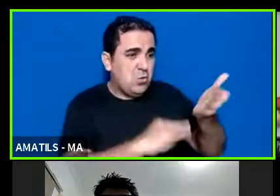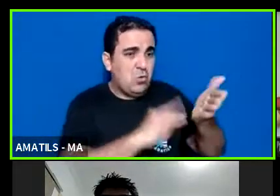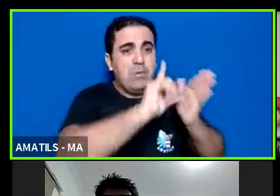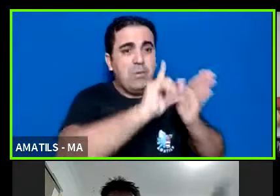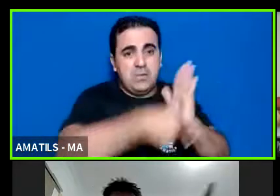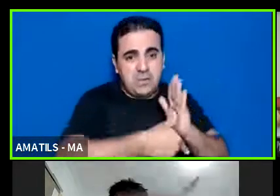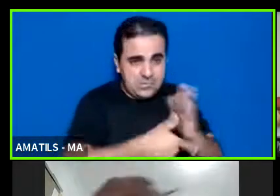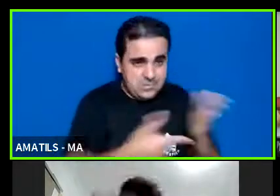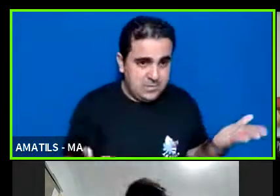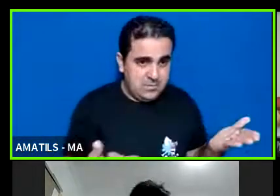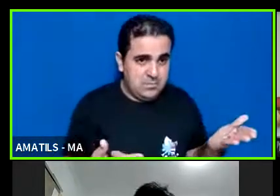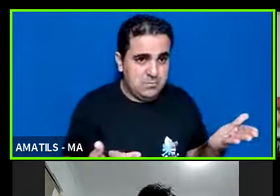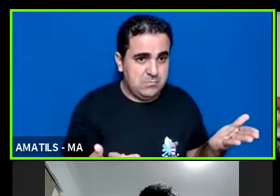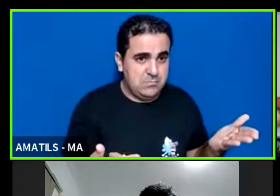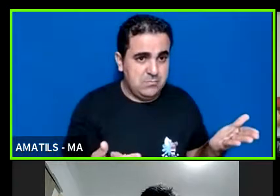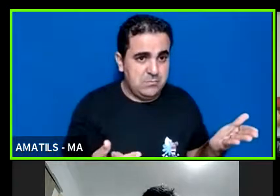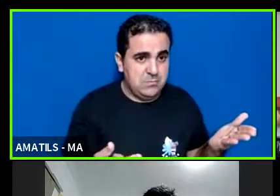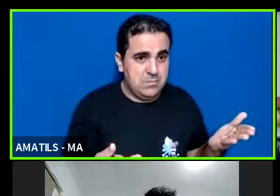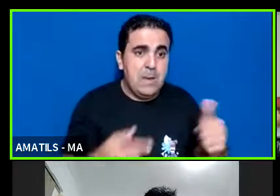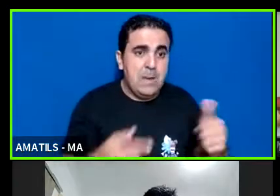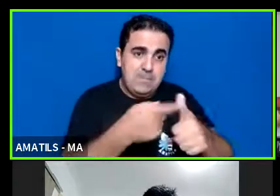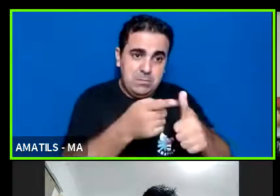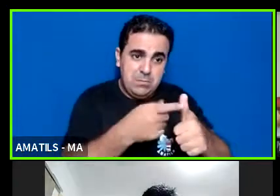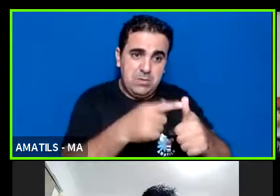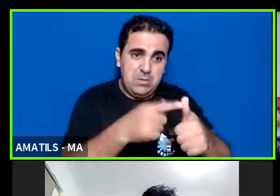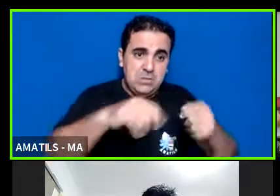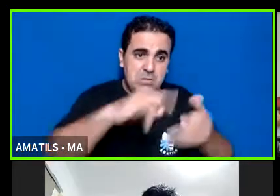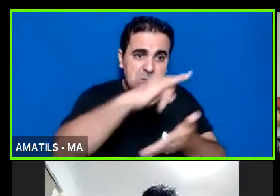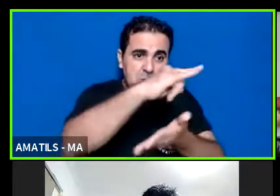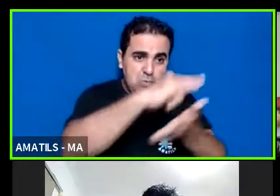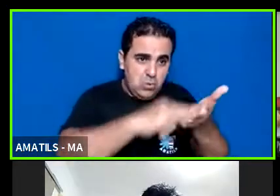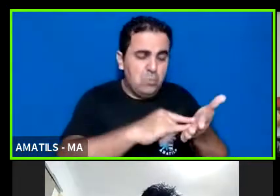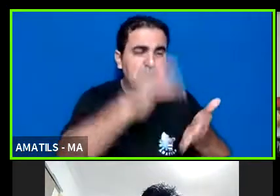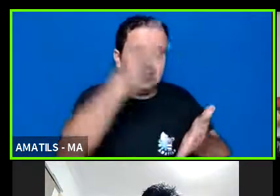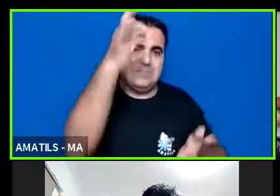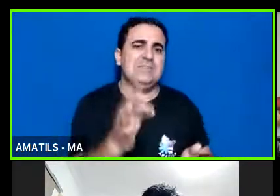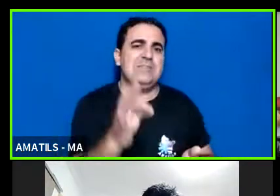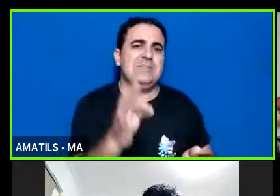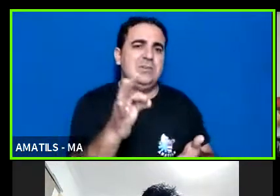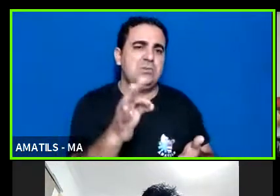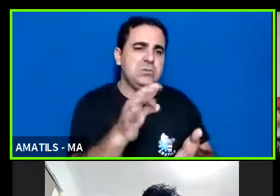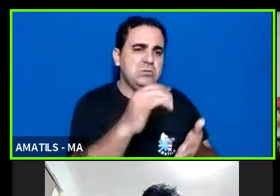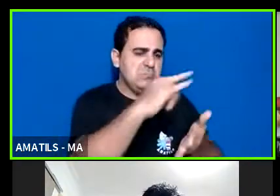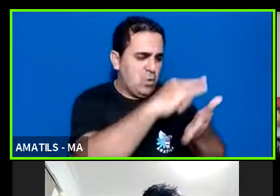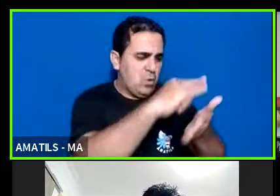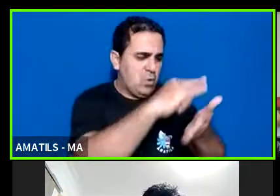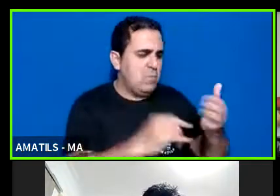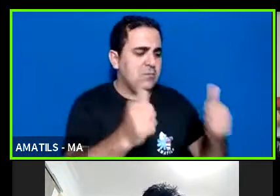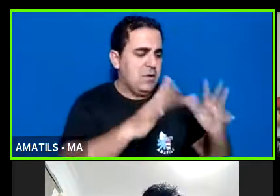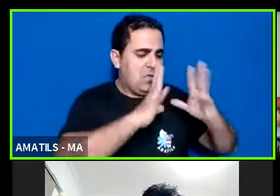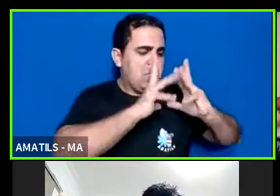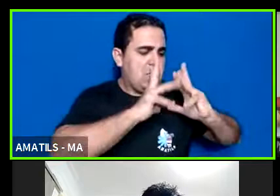esse regularizar a sua entidade em acordo que a legislação pede eu expliquei aqui um pouquinho vocês